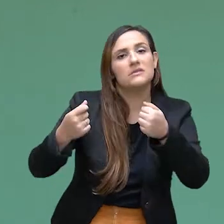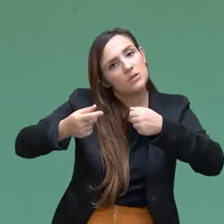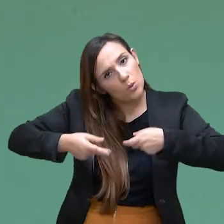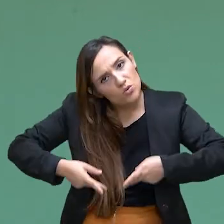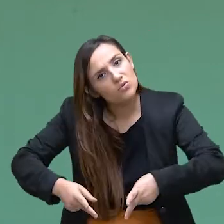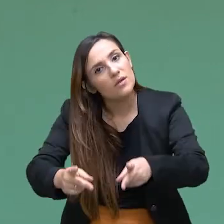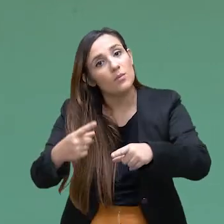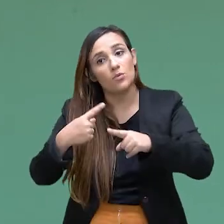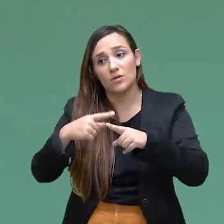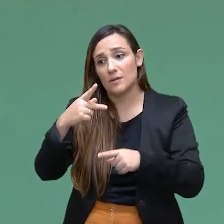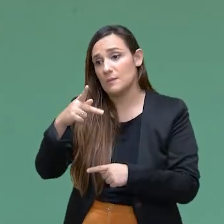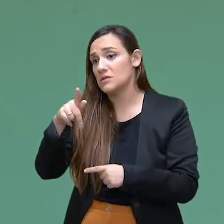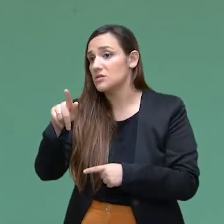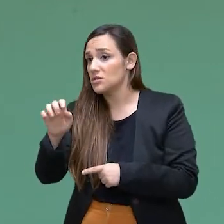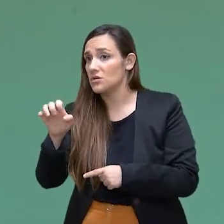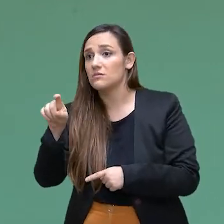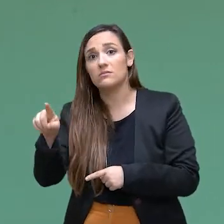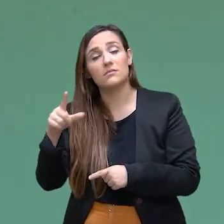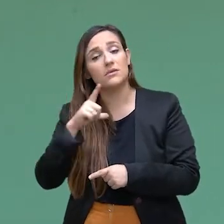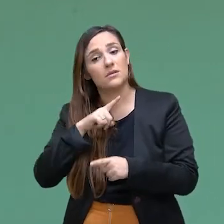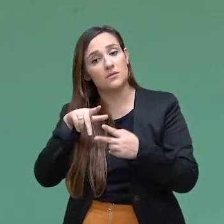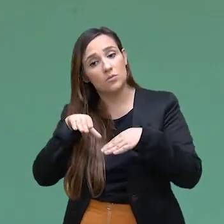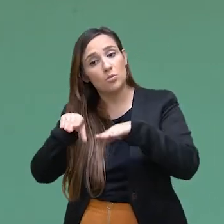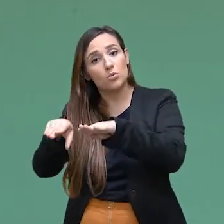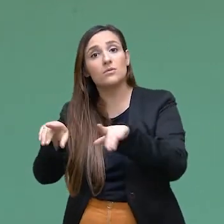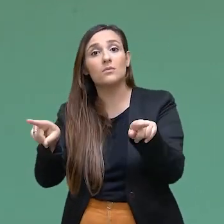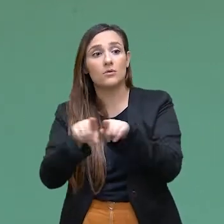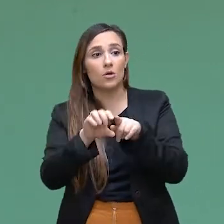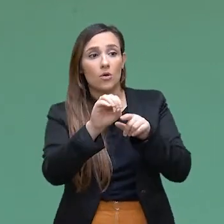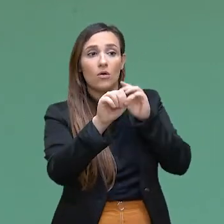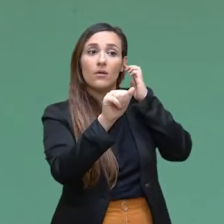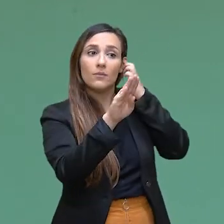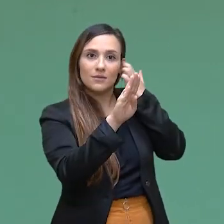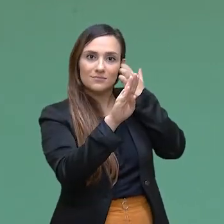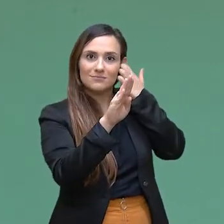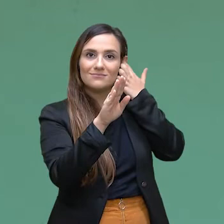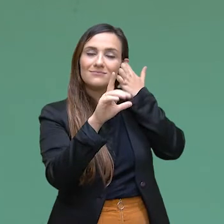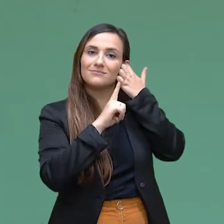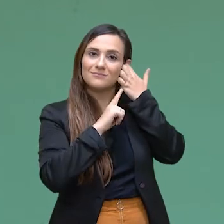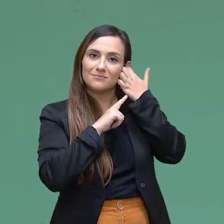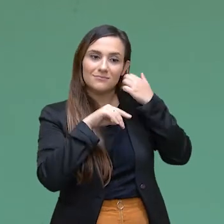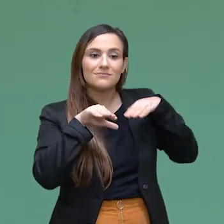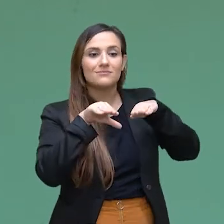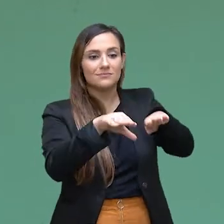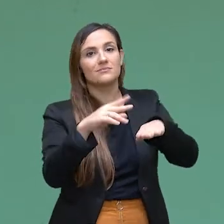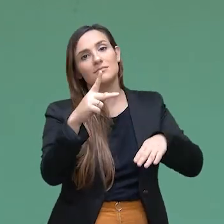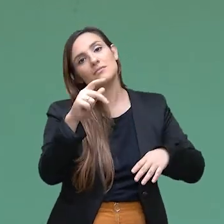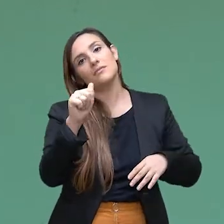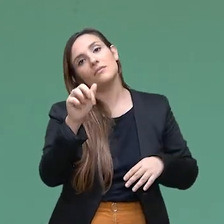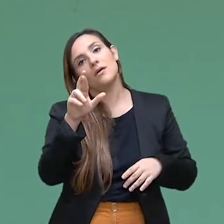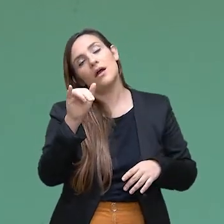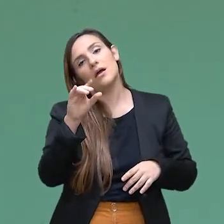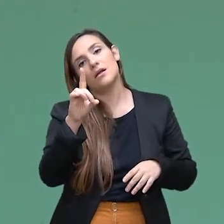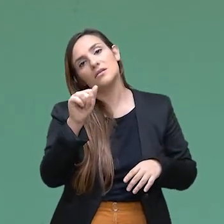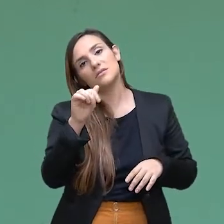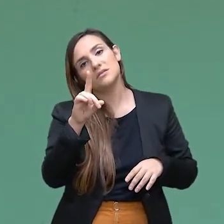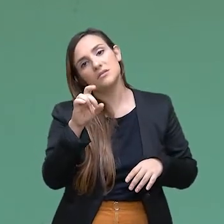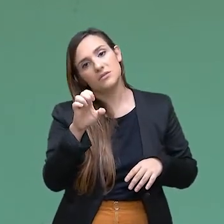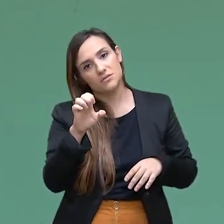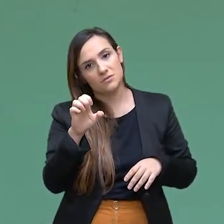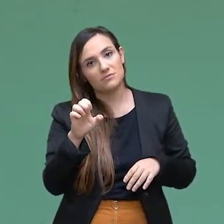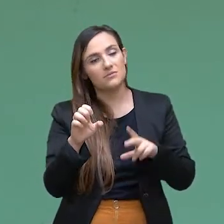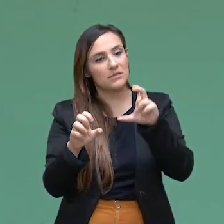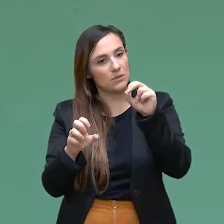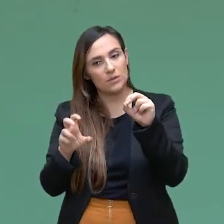paridade de gênero, né? Por quê? Porque a gente teve a primeira eleição aqui com paridade e